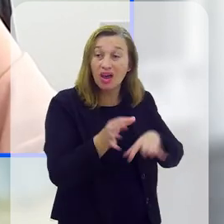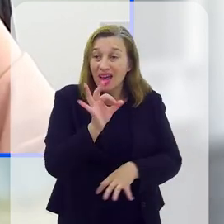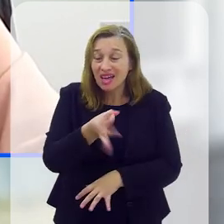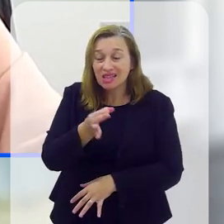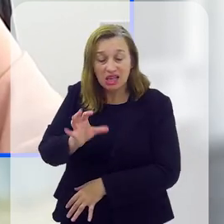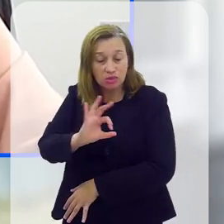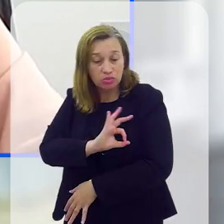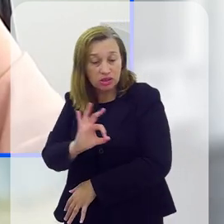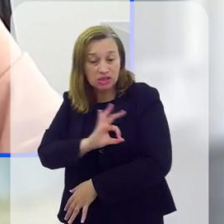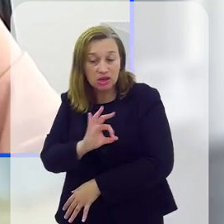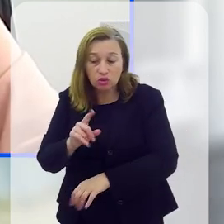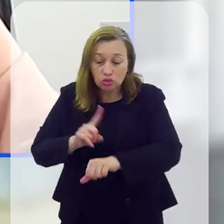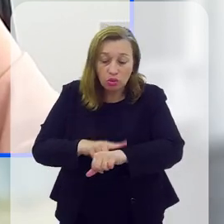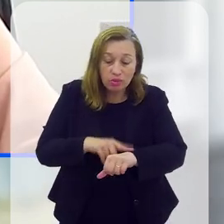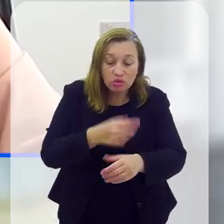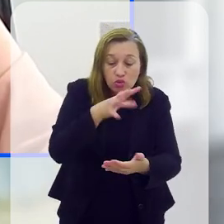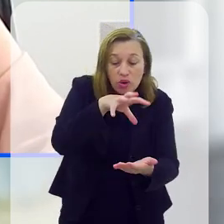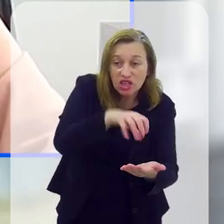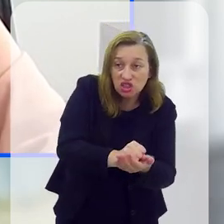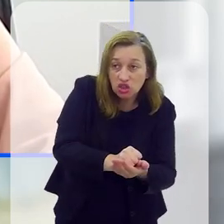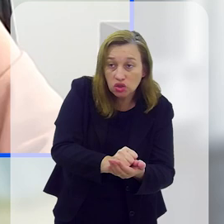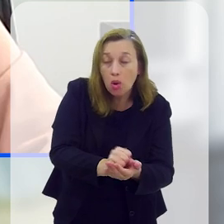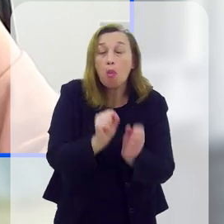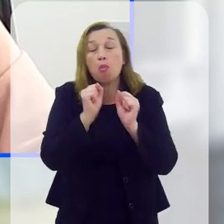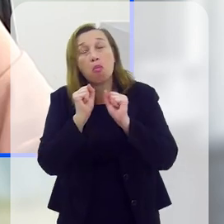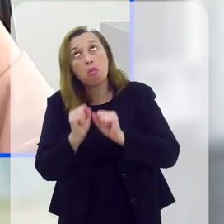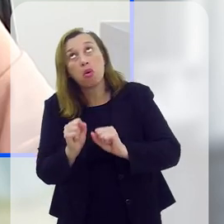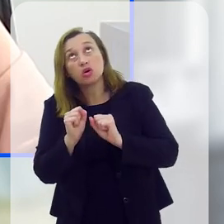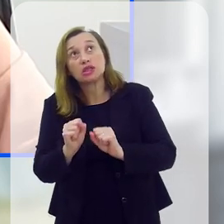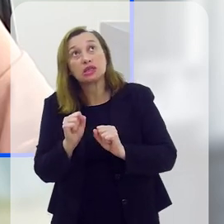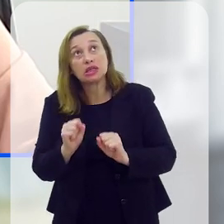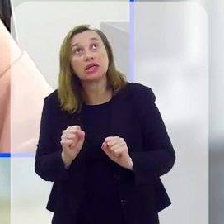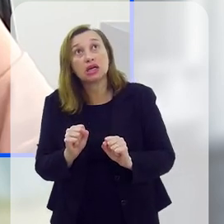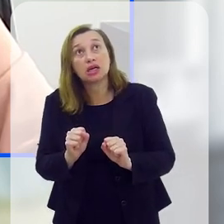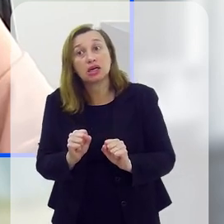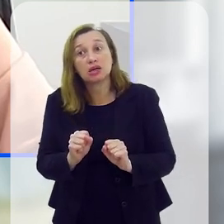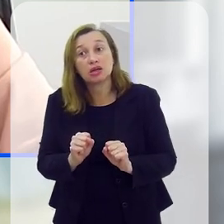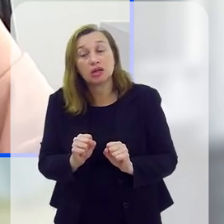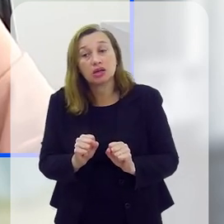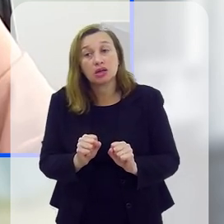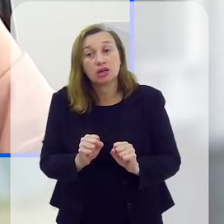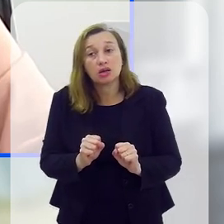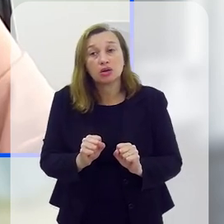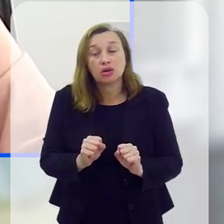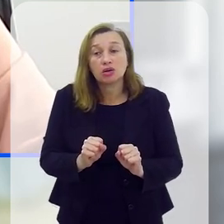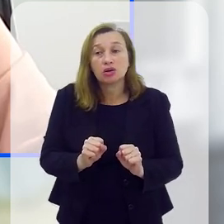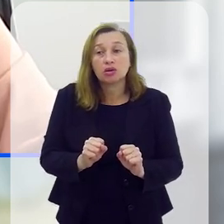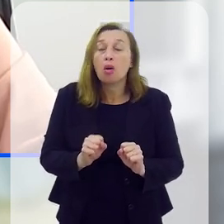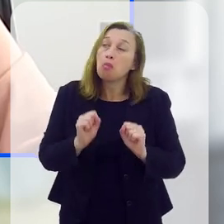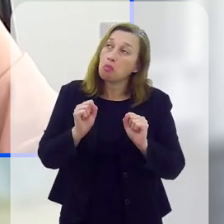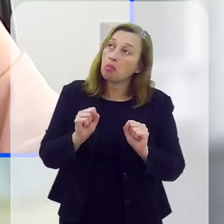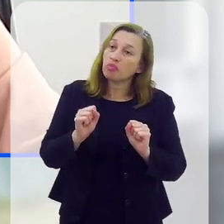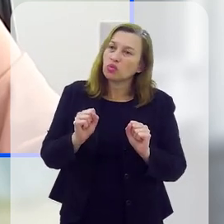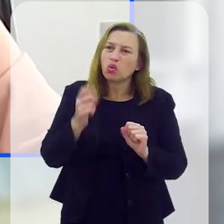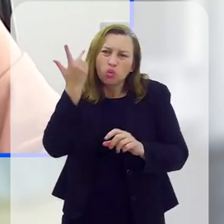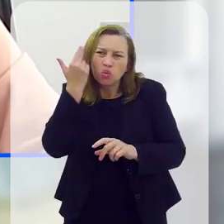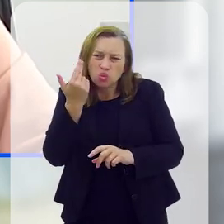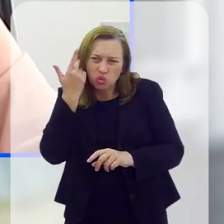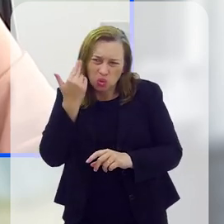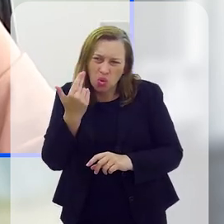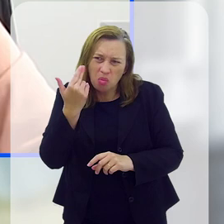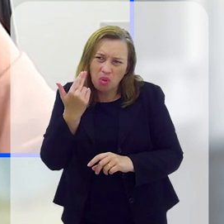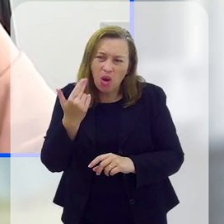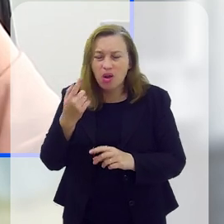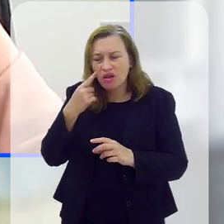óbvio que o policial, no momento do registro de ocorrência, poderia ter, na dinâmica do fato,